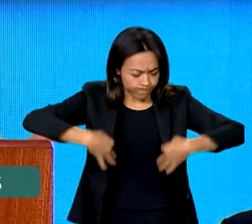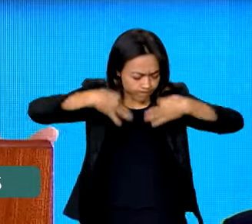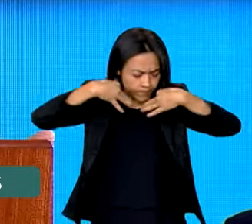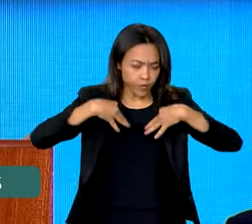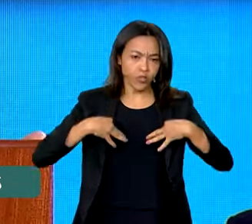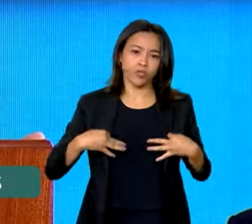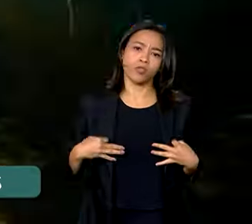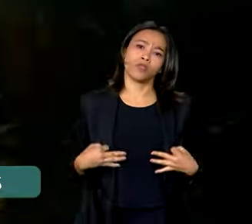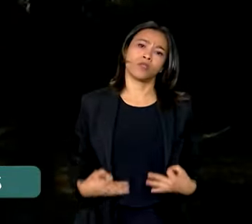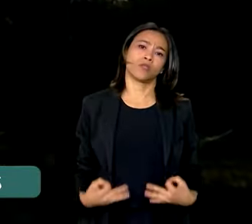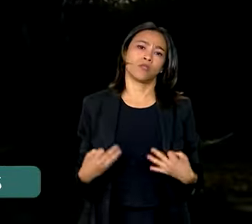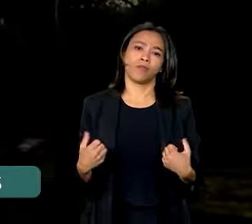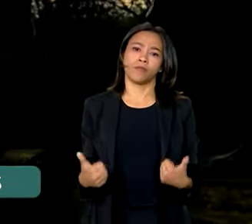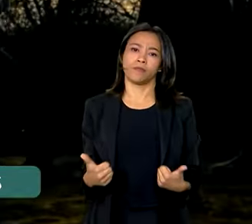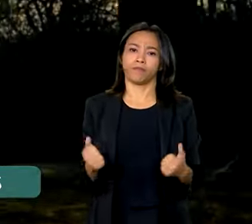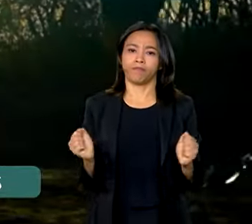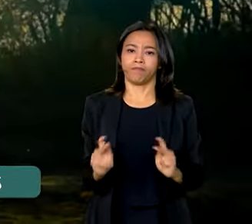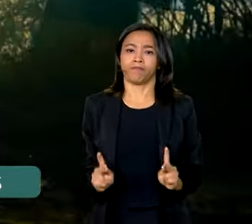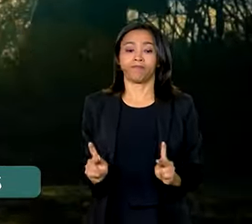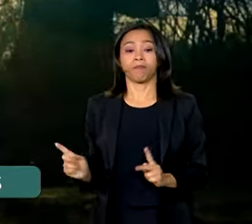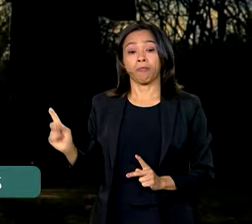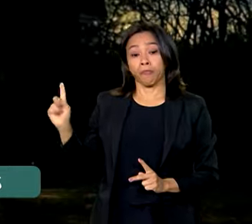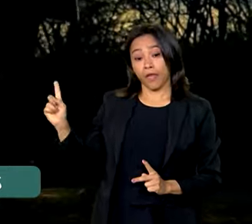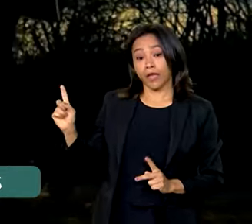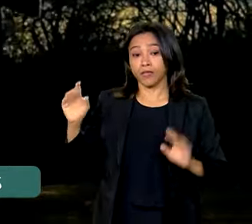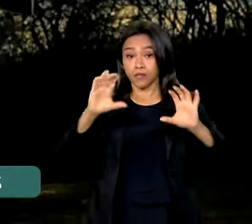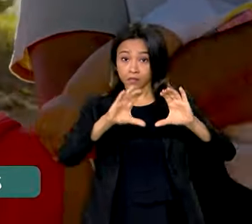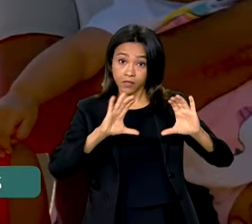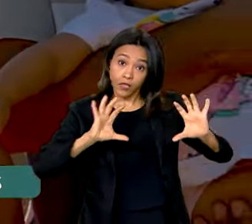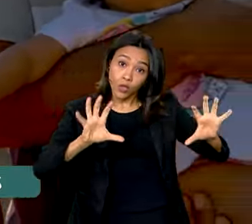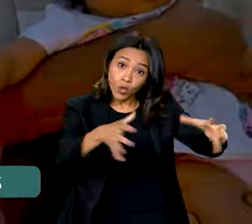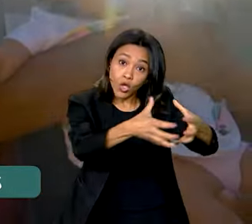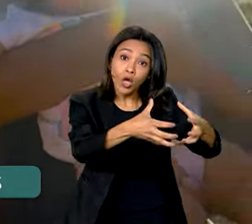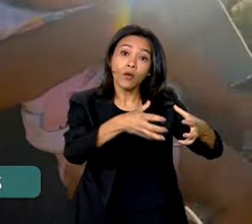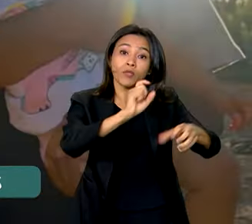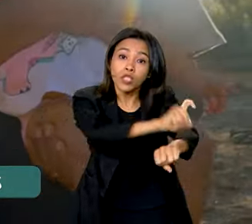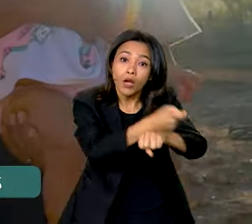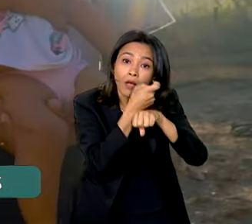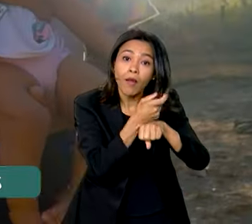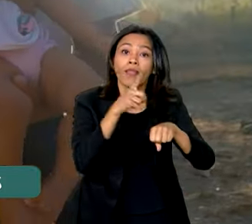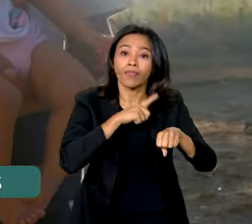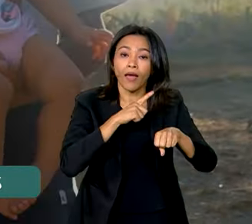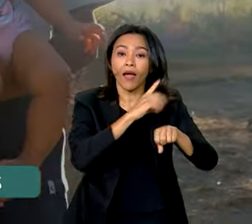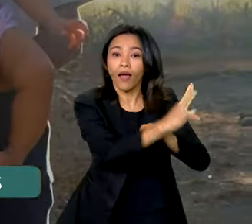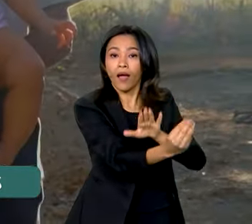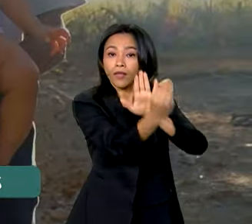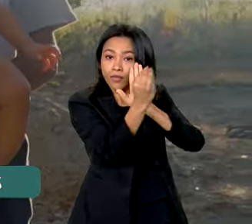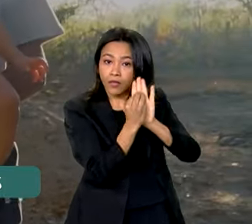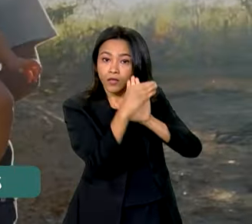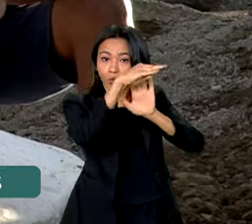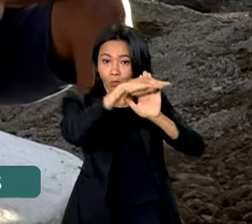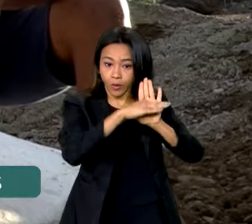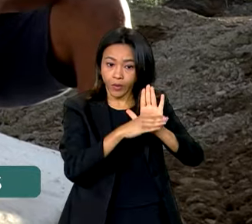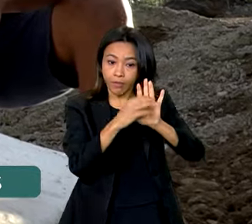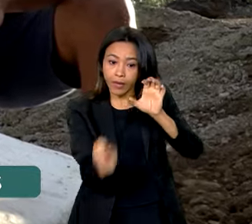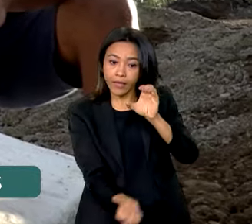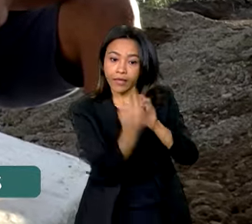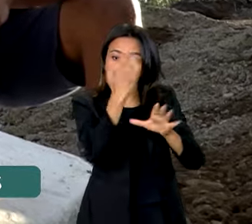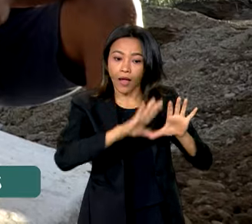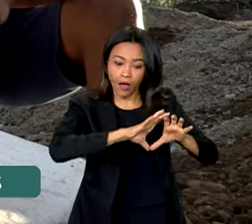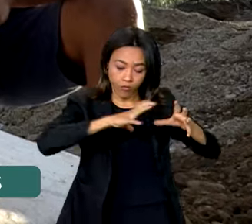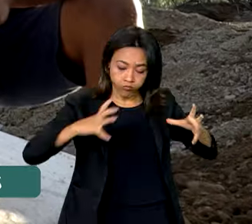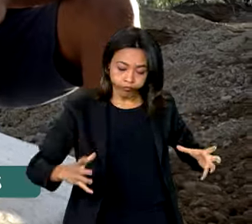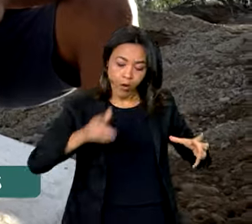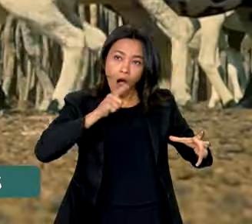dignamente em harmonia. As comunidades quilombolas também são contempladas no programa de implantação de cisternas, que